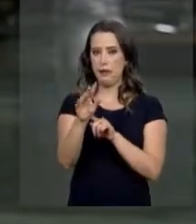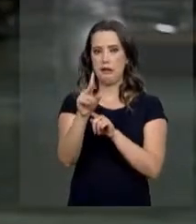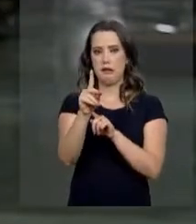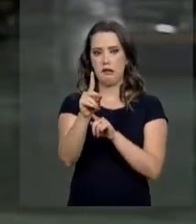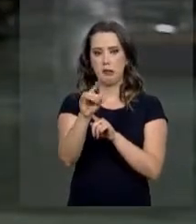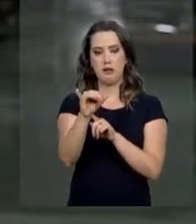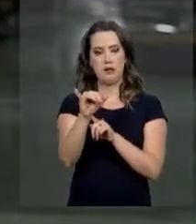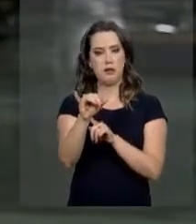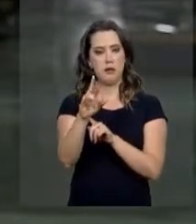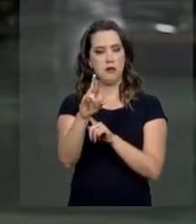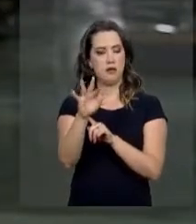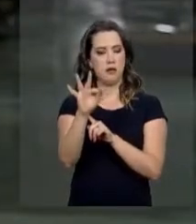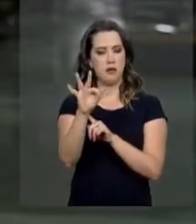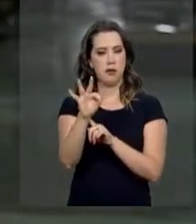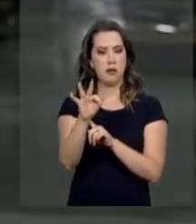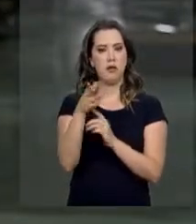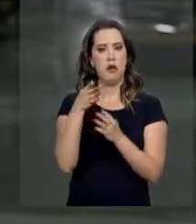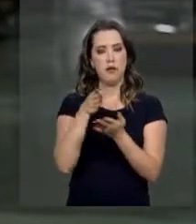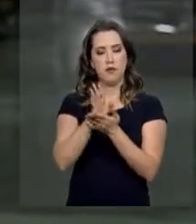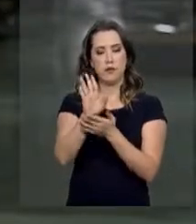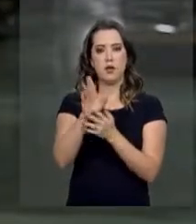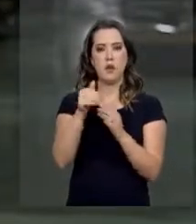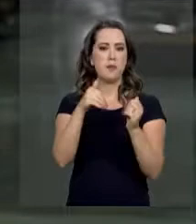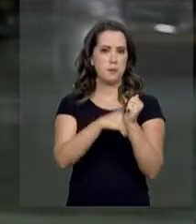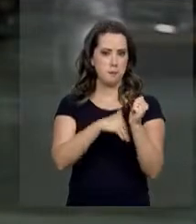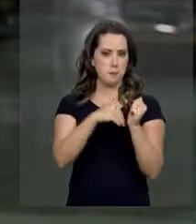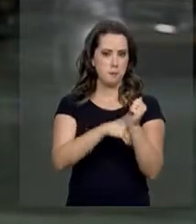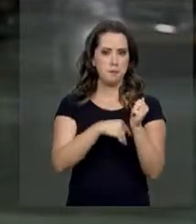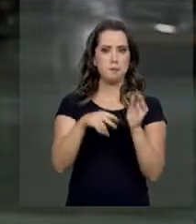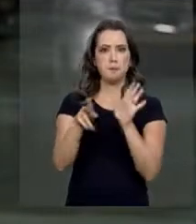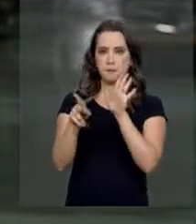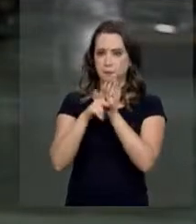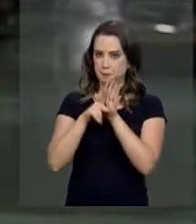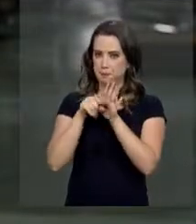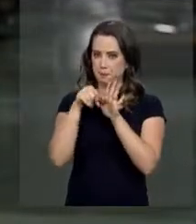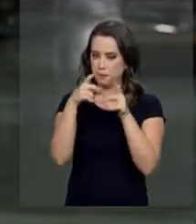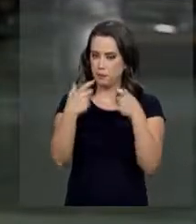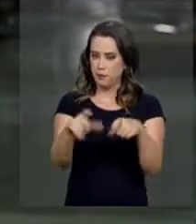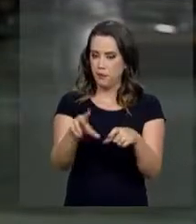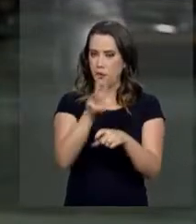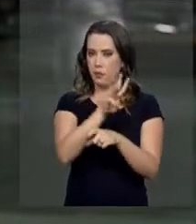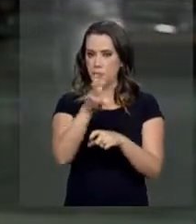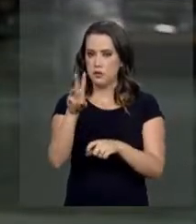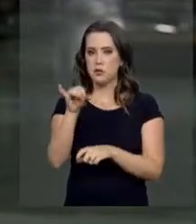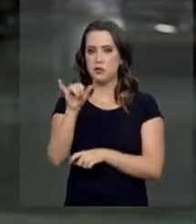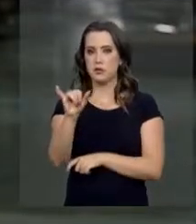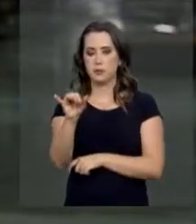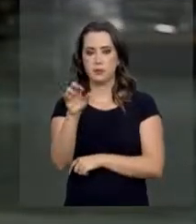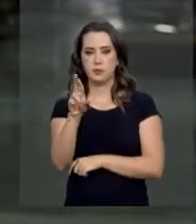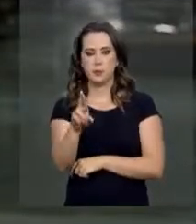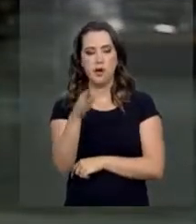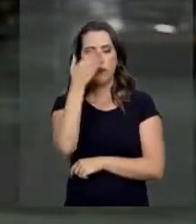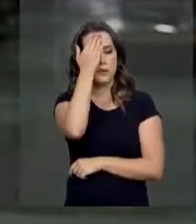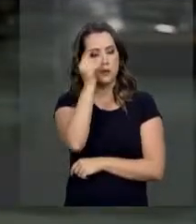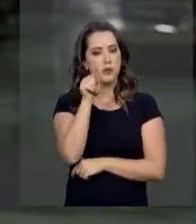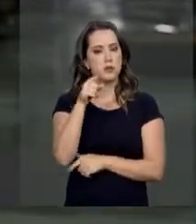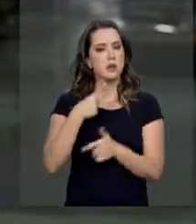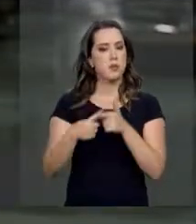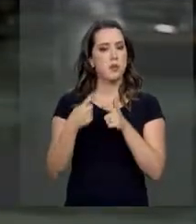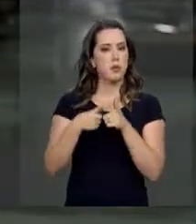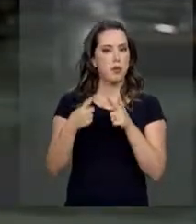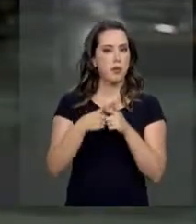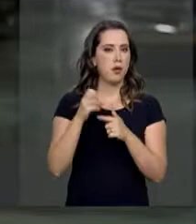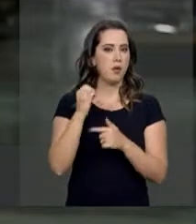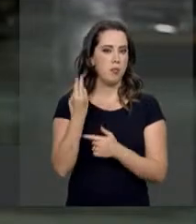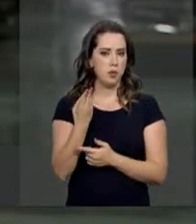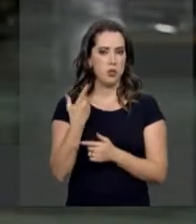seu código de acesso ou certificação digital. Lá você vai saber se está com pendência ou não, se já